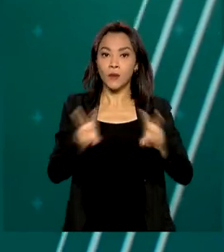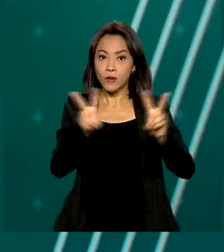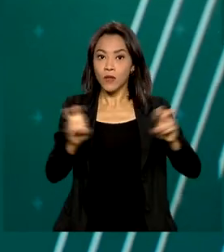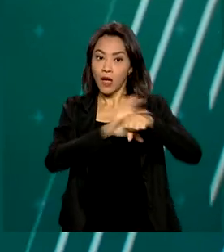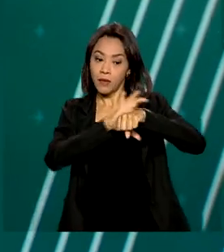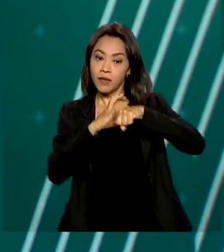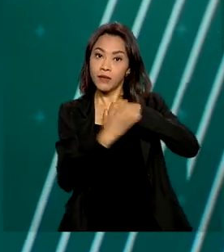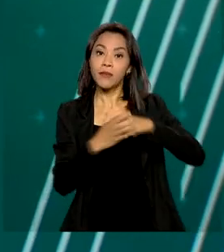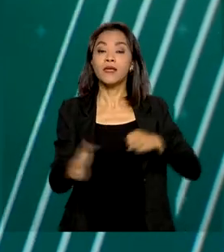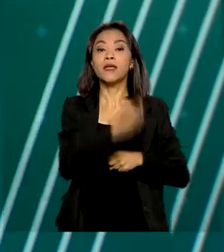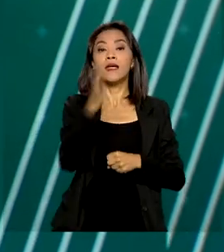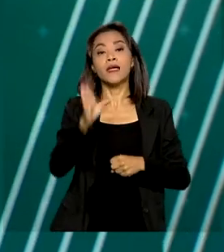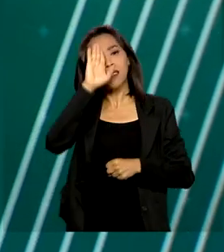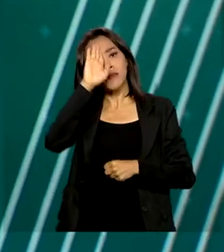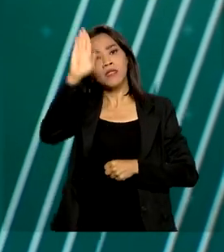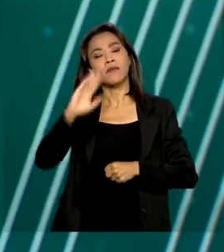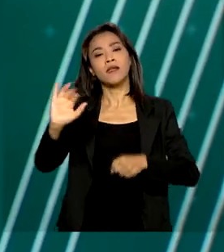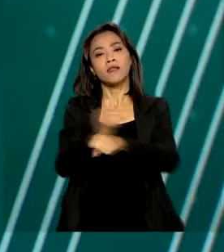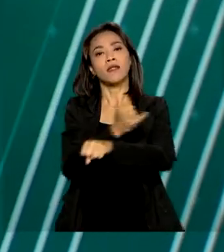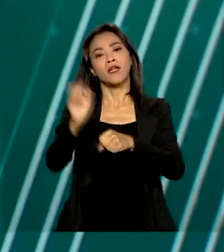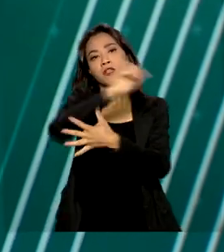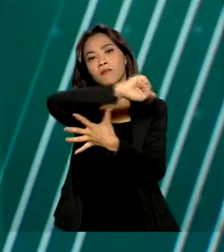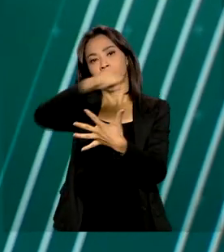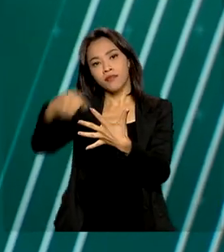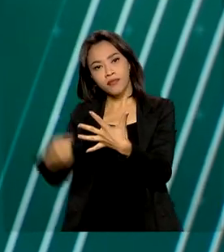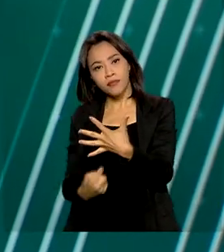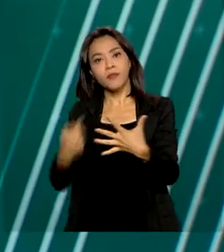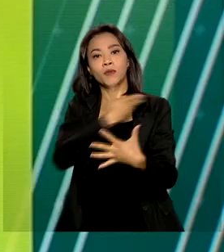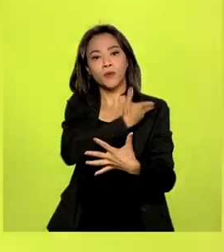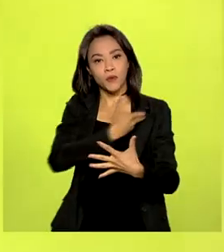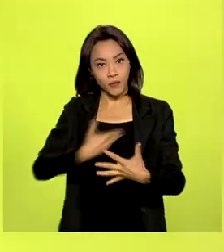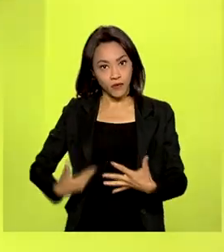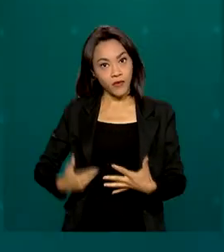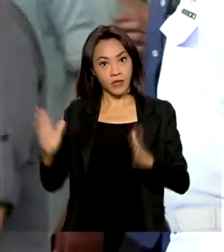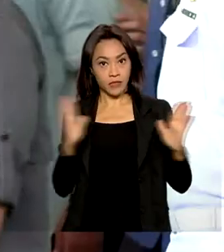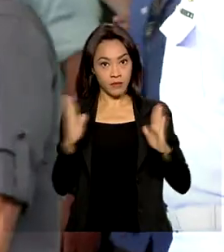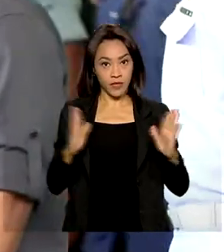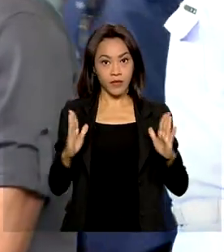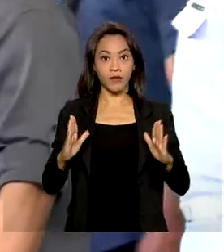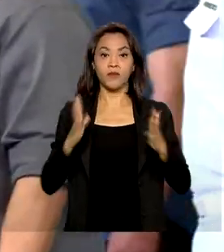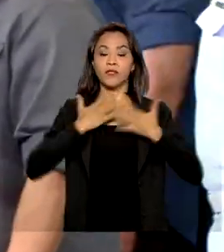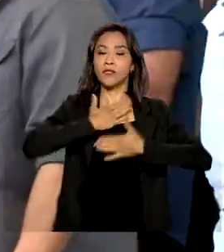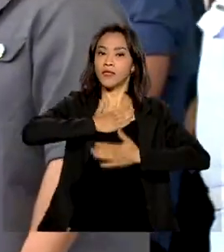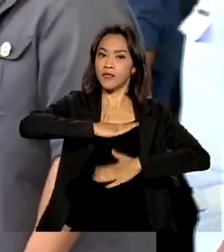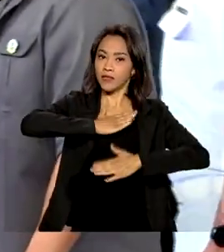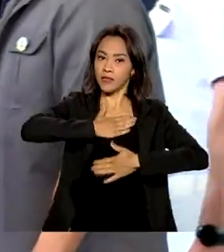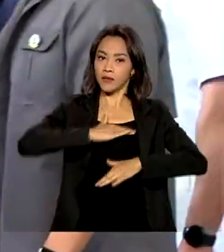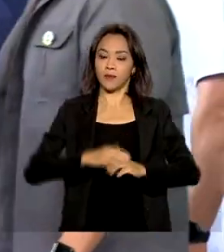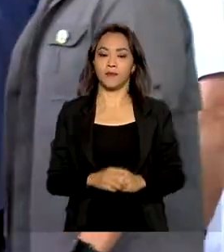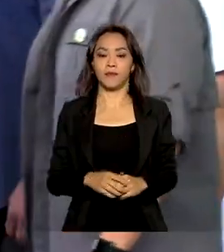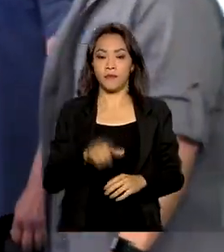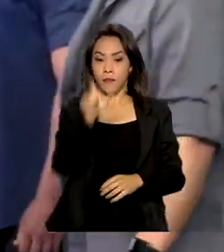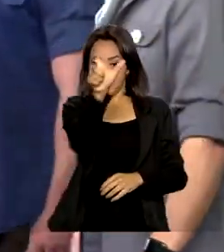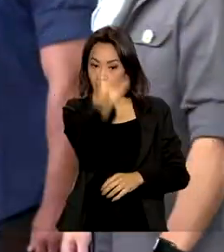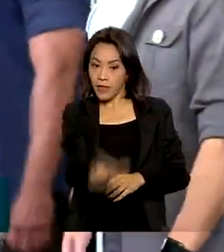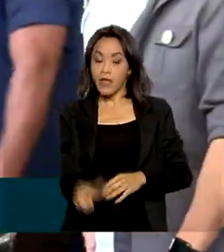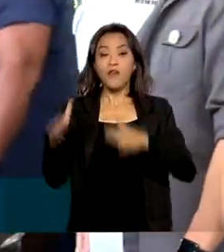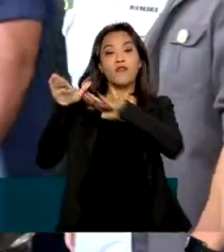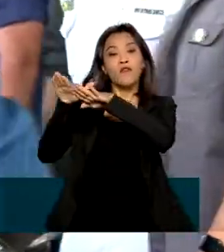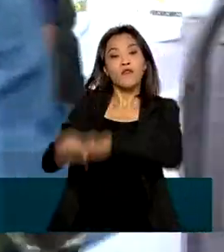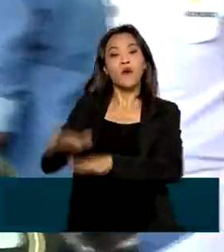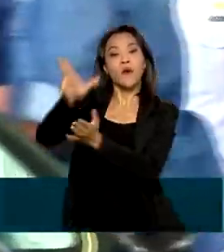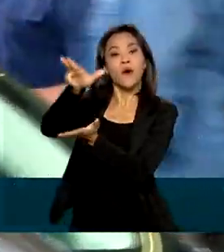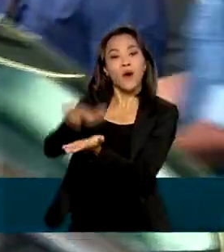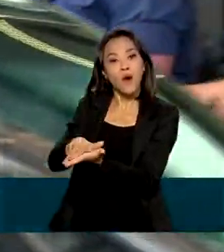e as principais ações tomadas durante o recesso de fim de ano. Bolsonaro ficou internado por dois dias